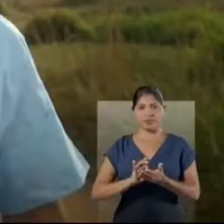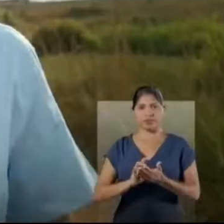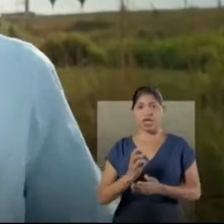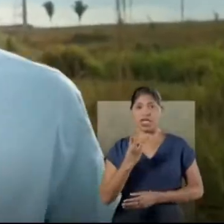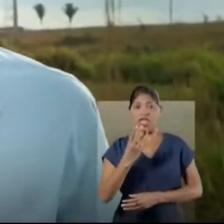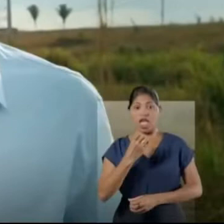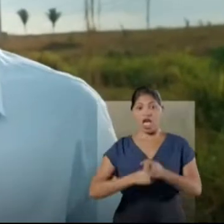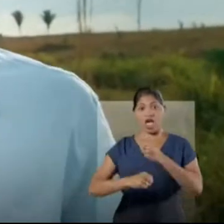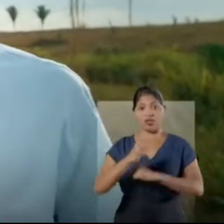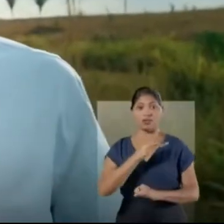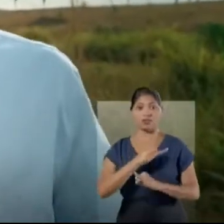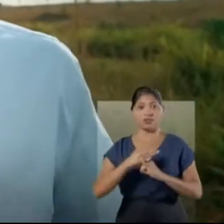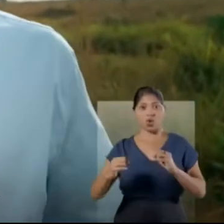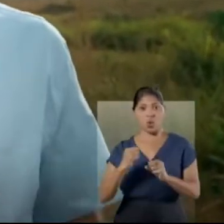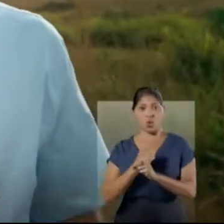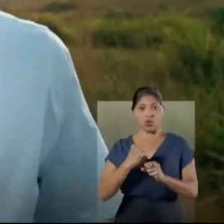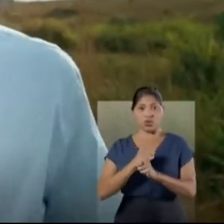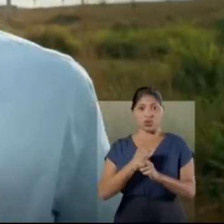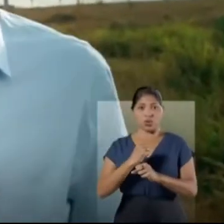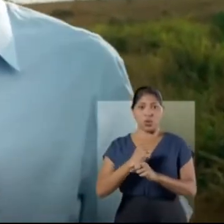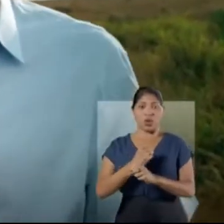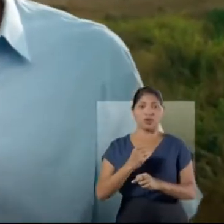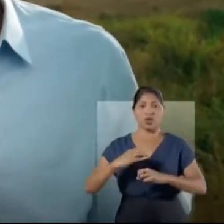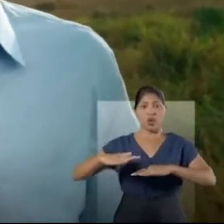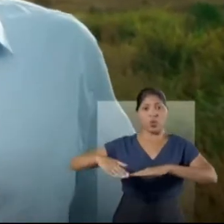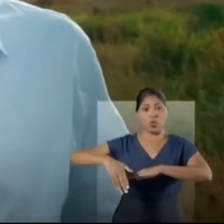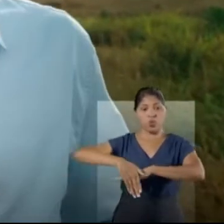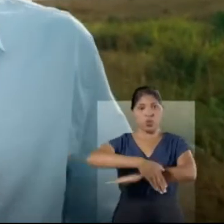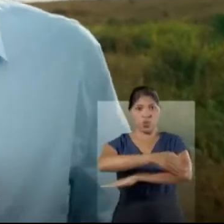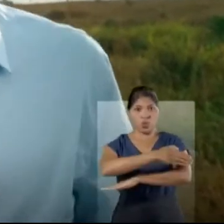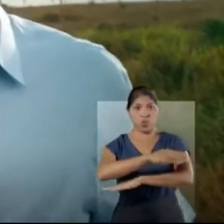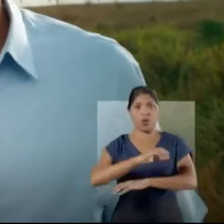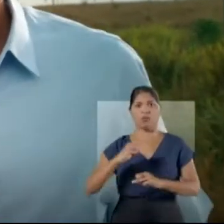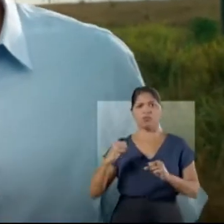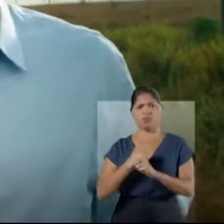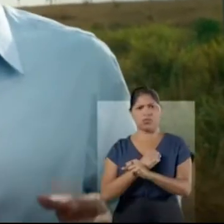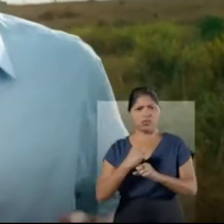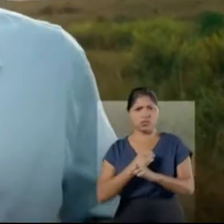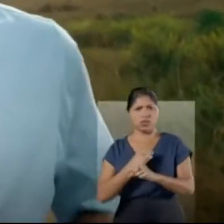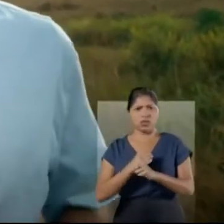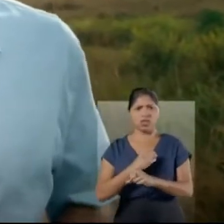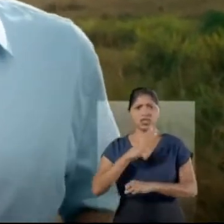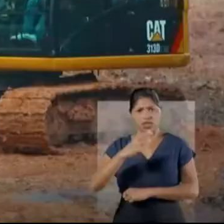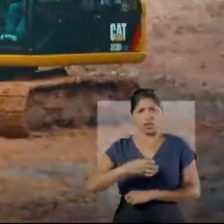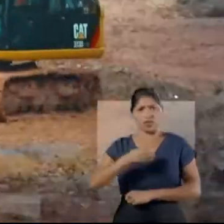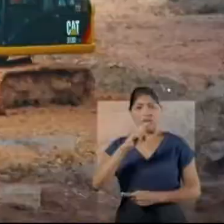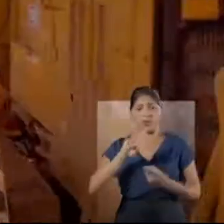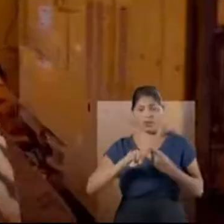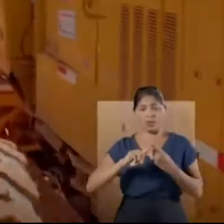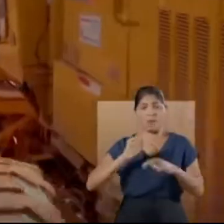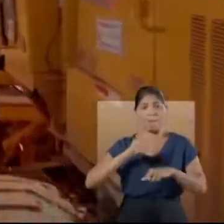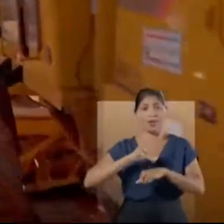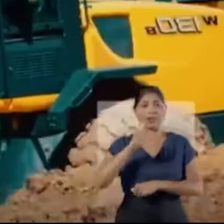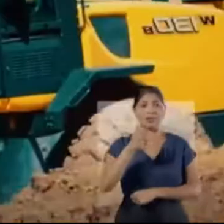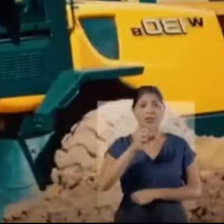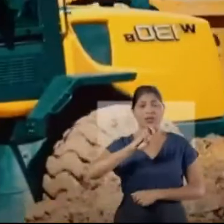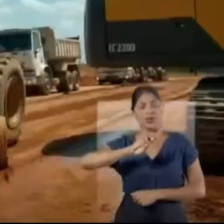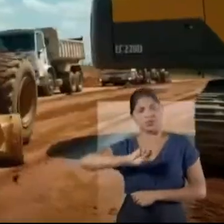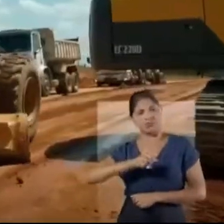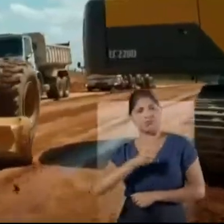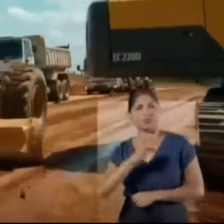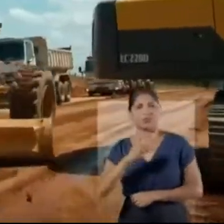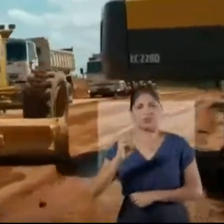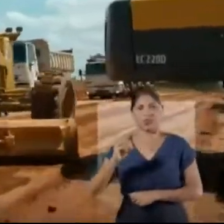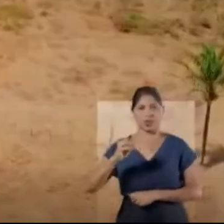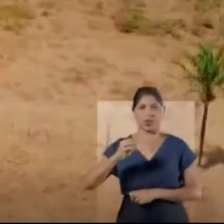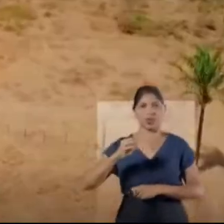Em três anos e meio, reconstruímos a nossa malha rodoviária. Construímos e recuperamos mais de 1.500